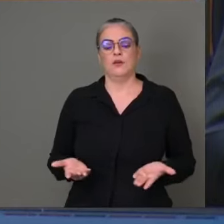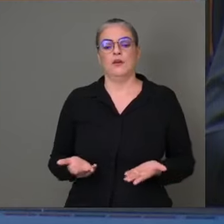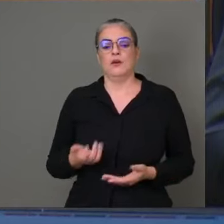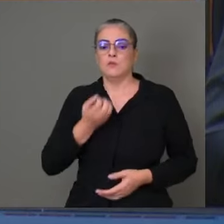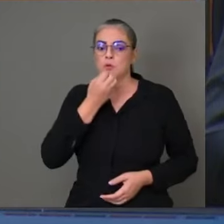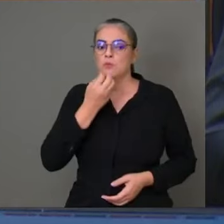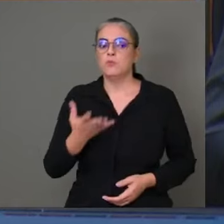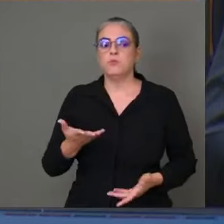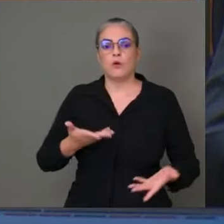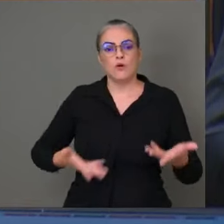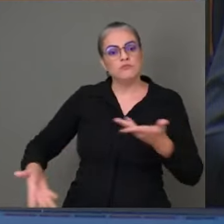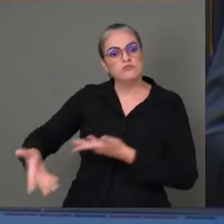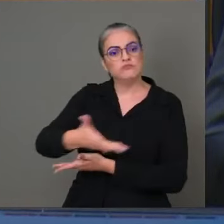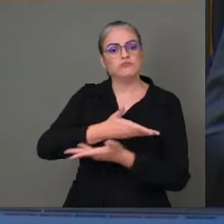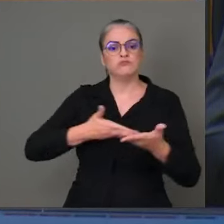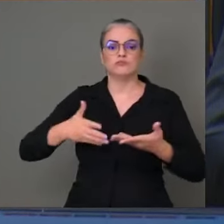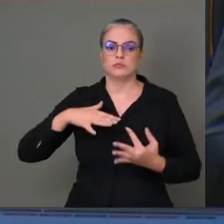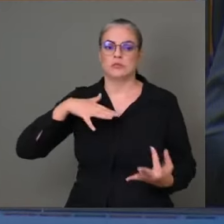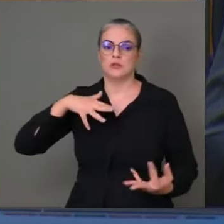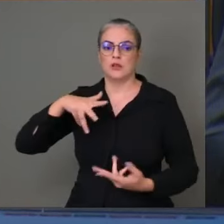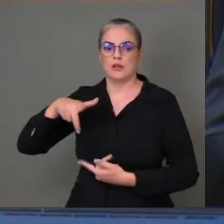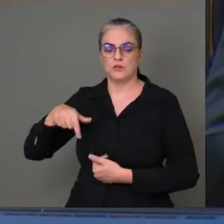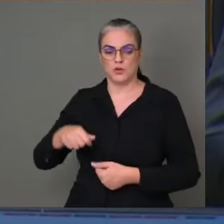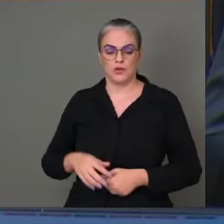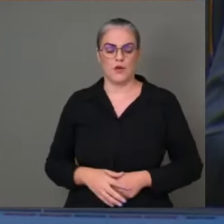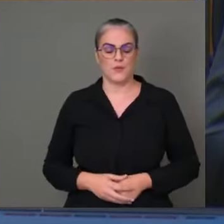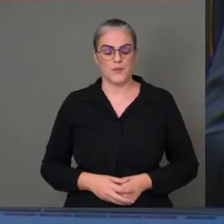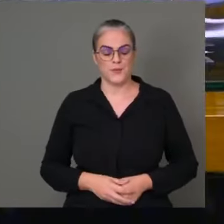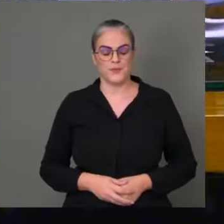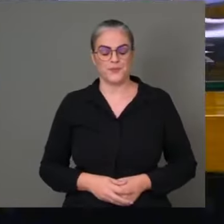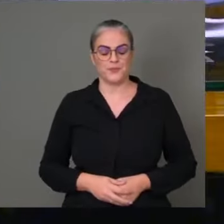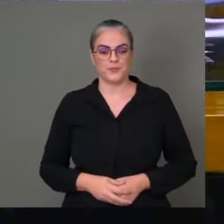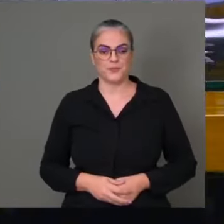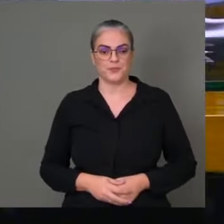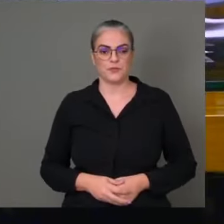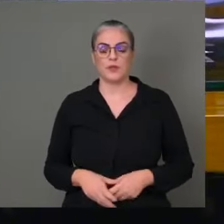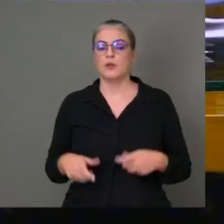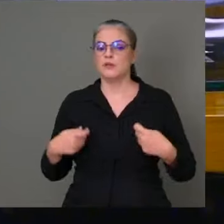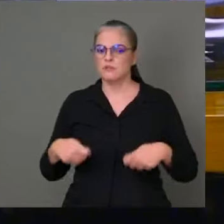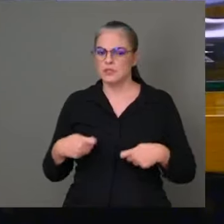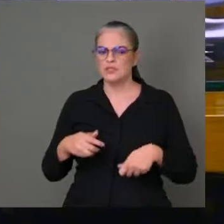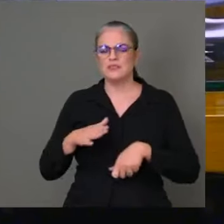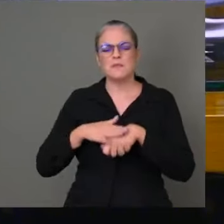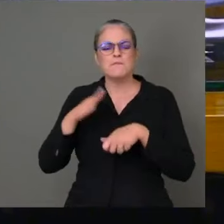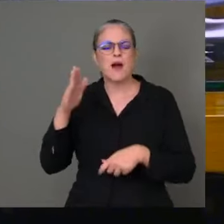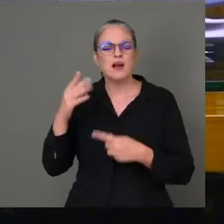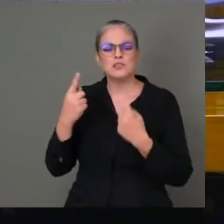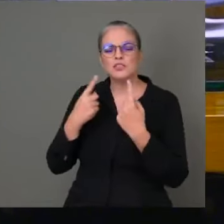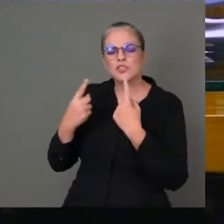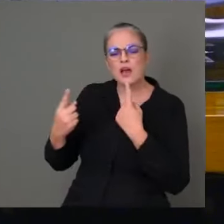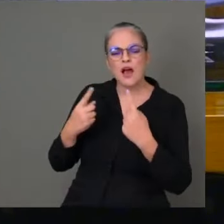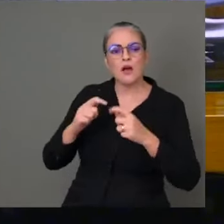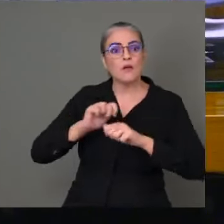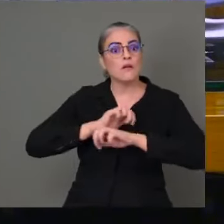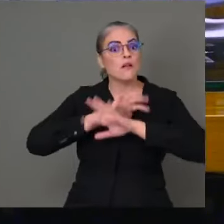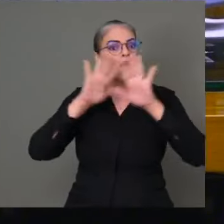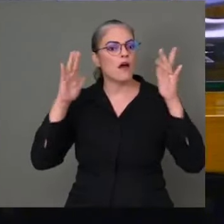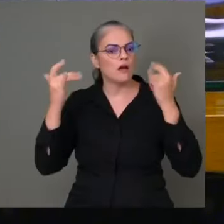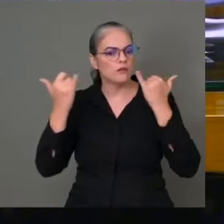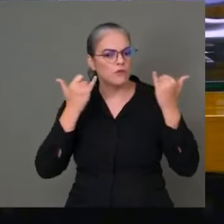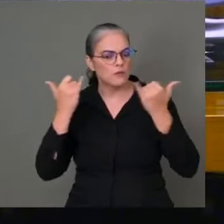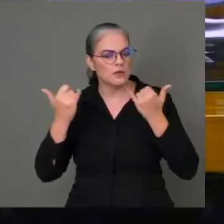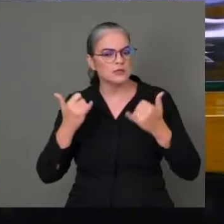internacional, em que se exige mais diálogo, transparência e